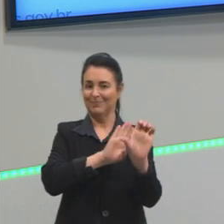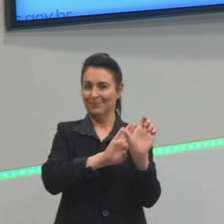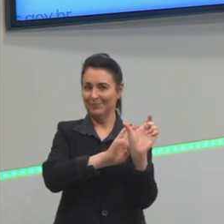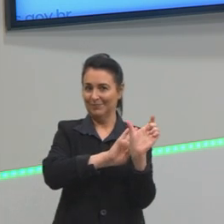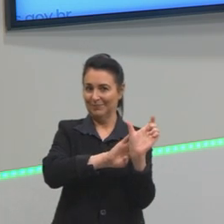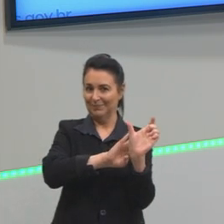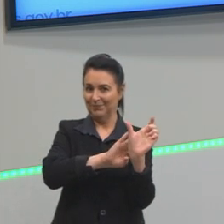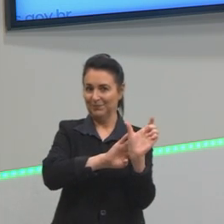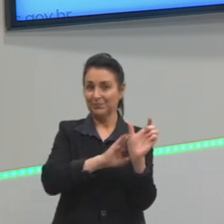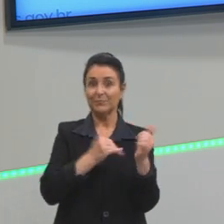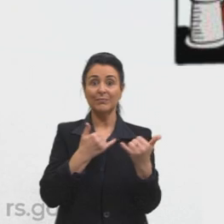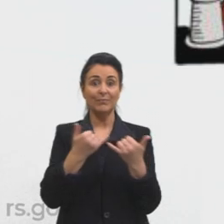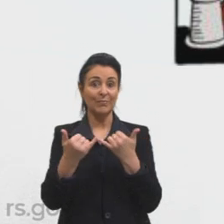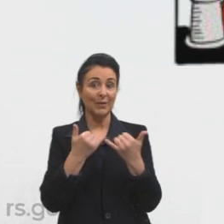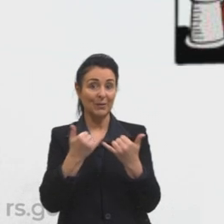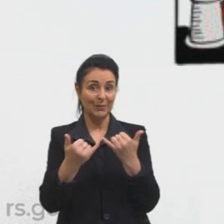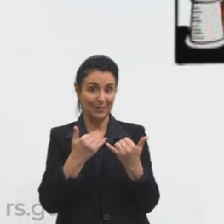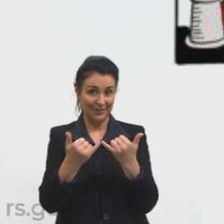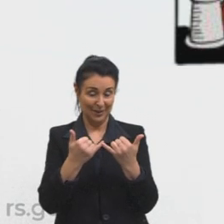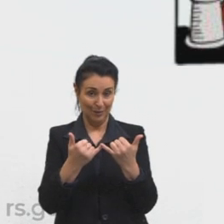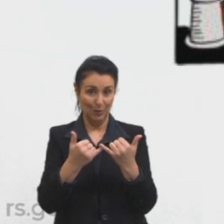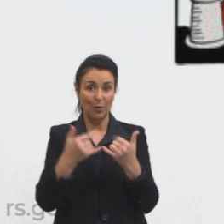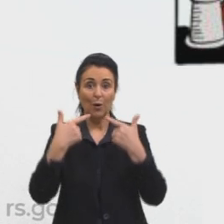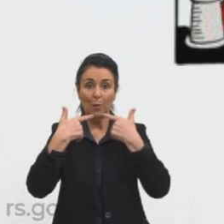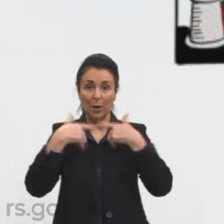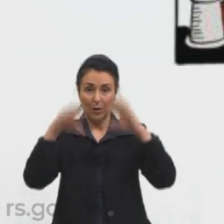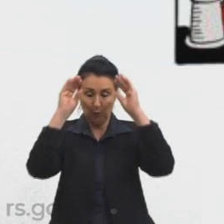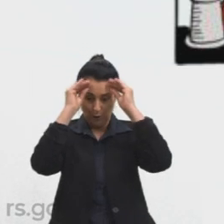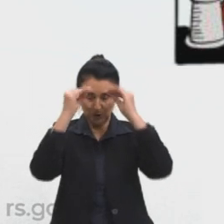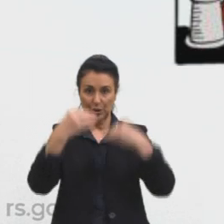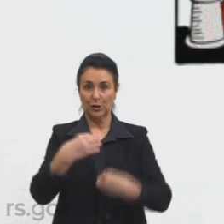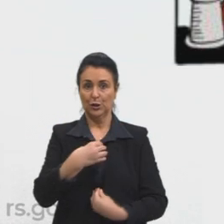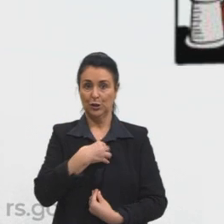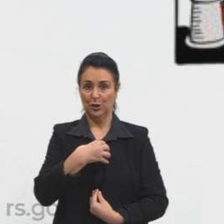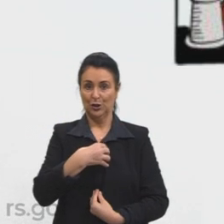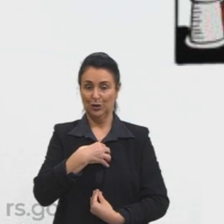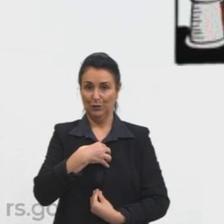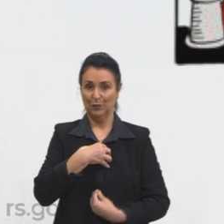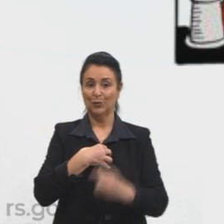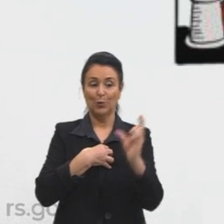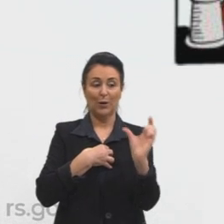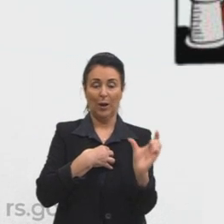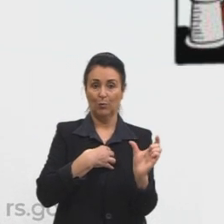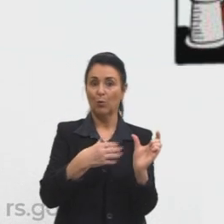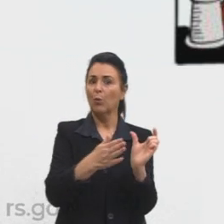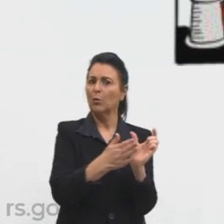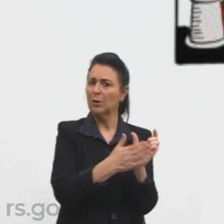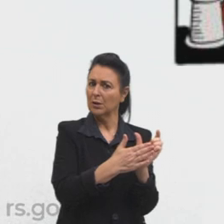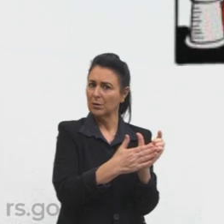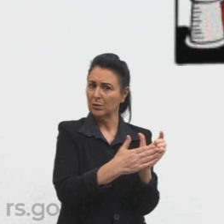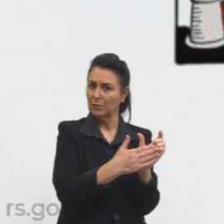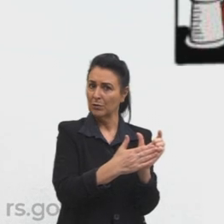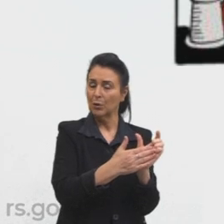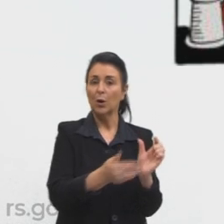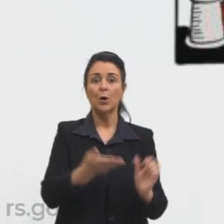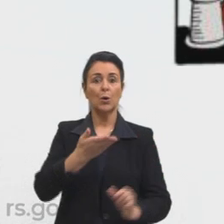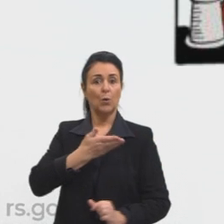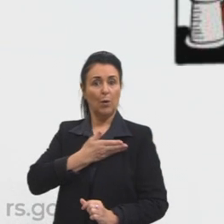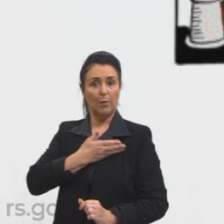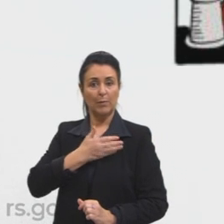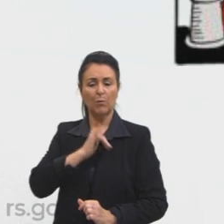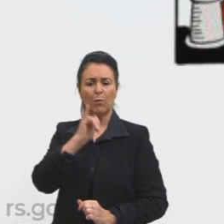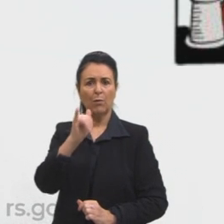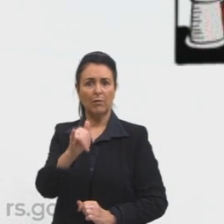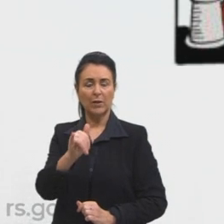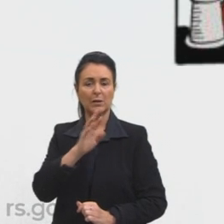o Agar está nos trazendo uma linguagem com sentido muito mais conotativo enquanto o amigo dele vai nos